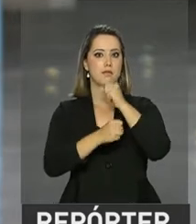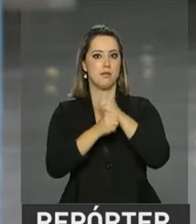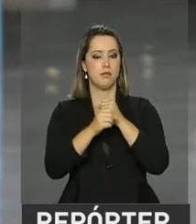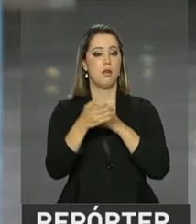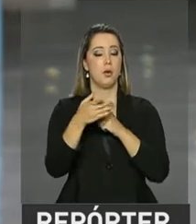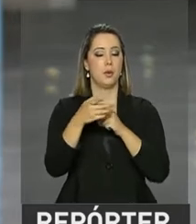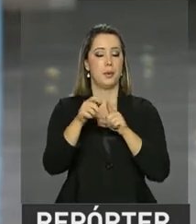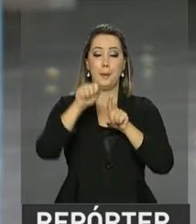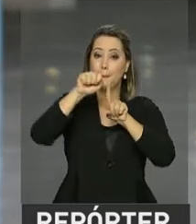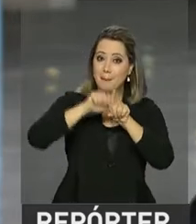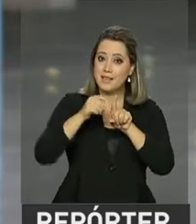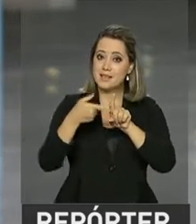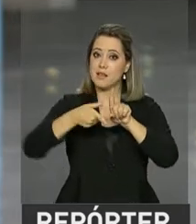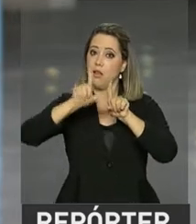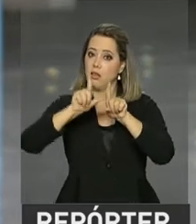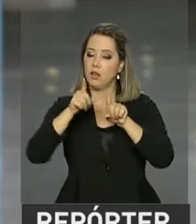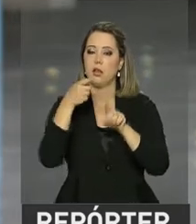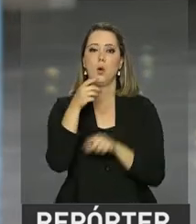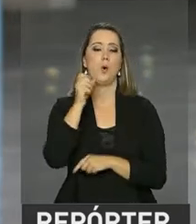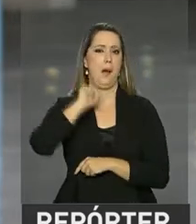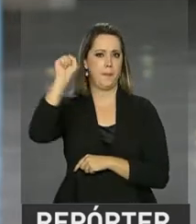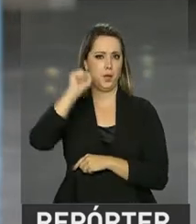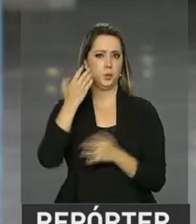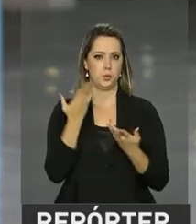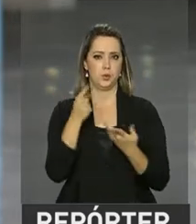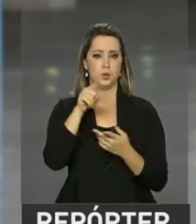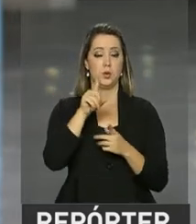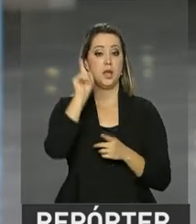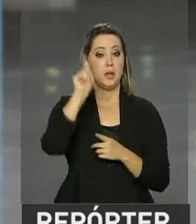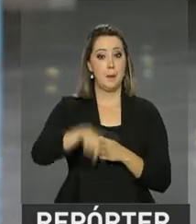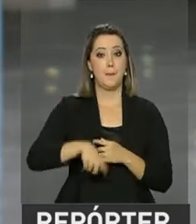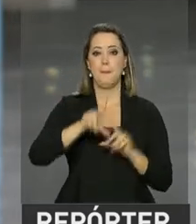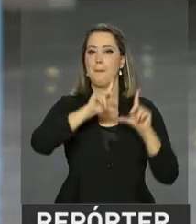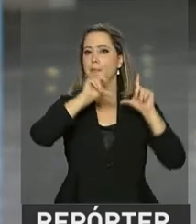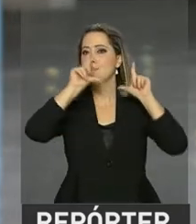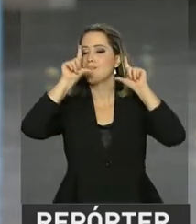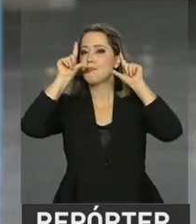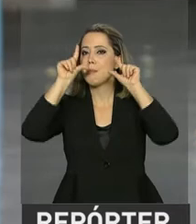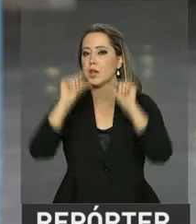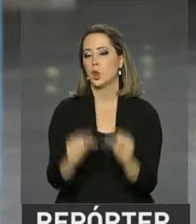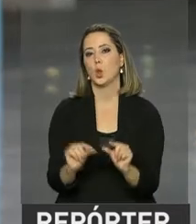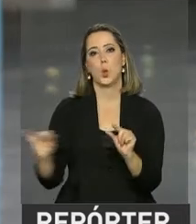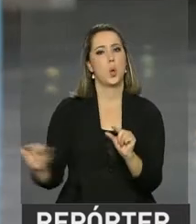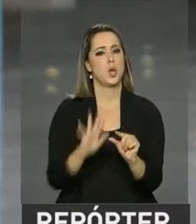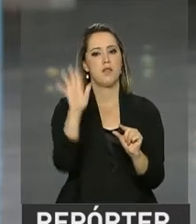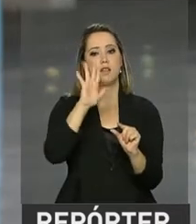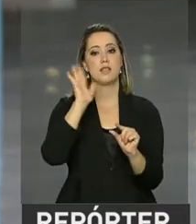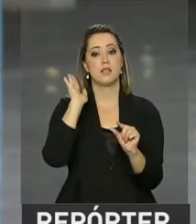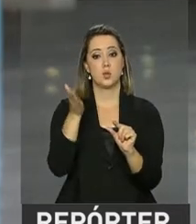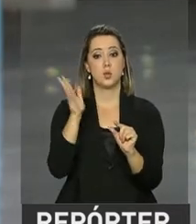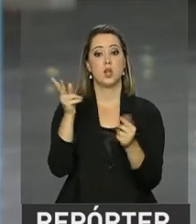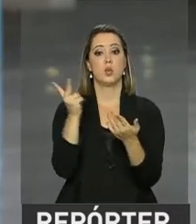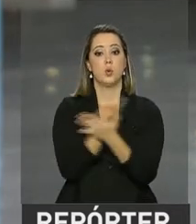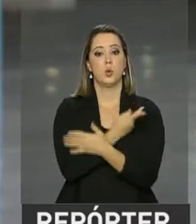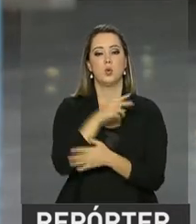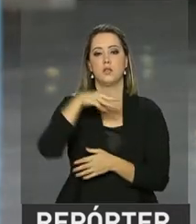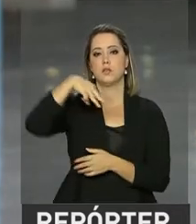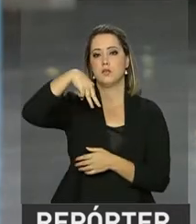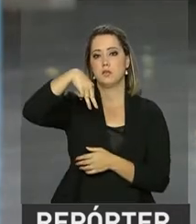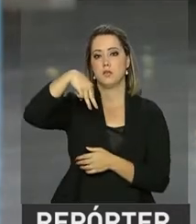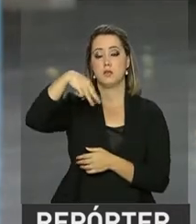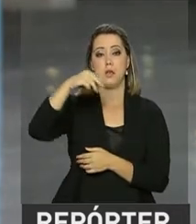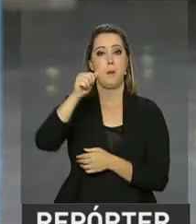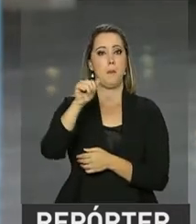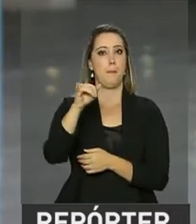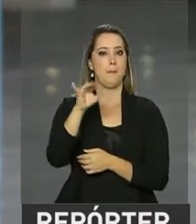Como você falou, Roberto, esse é o menor resultado, é a menor inflação registrada para o mês de maio nos